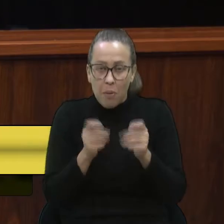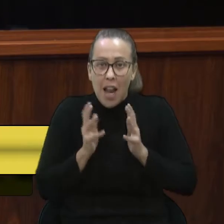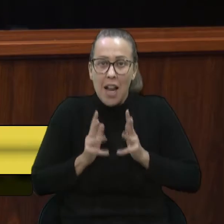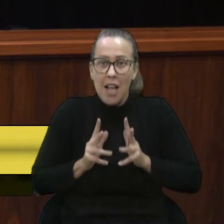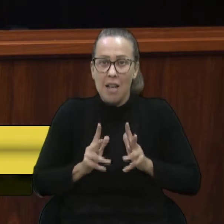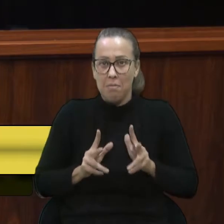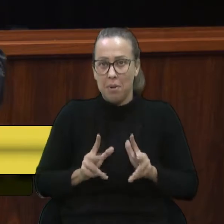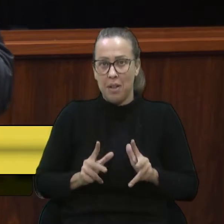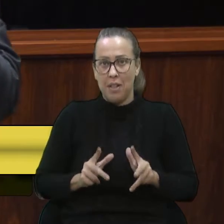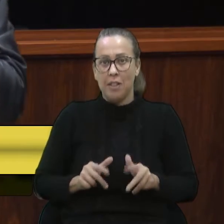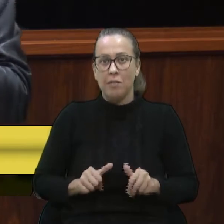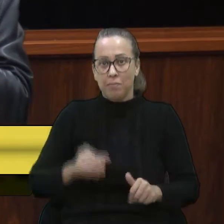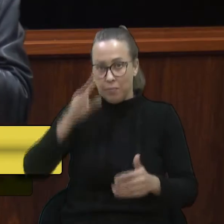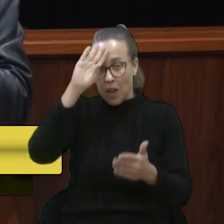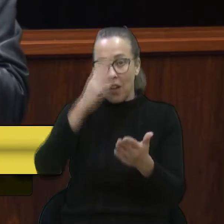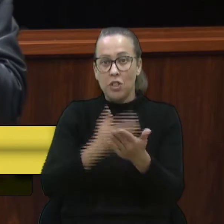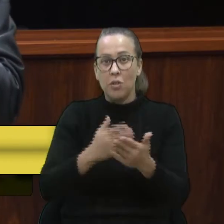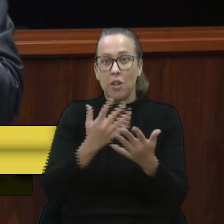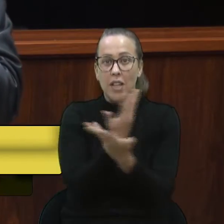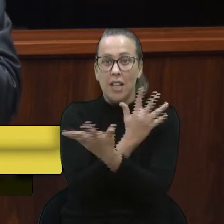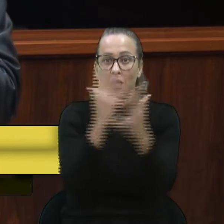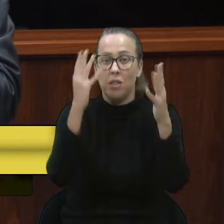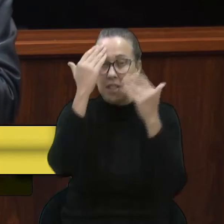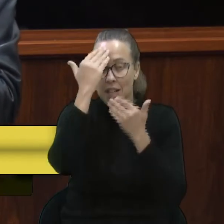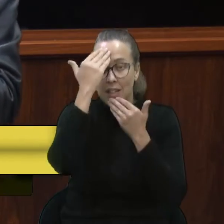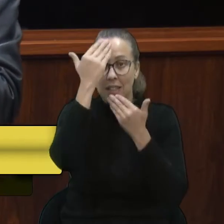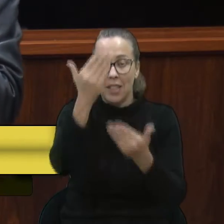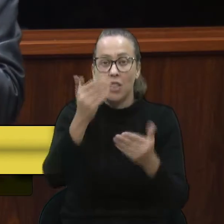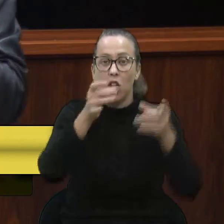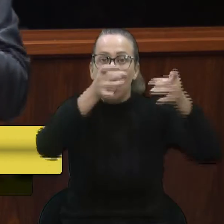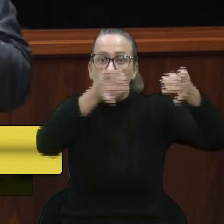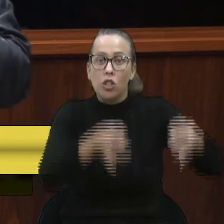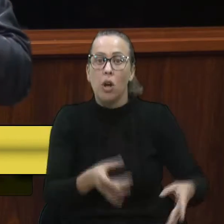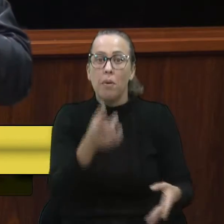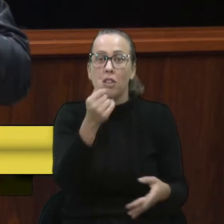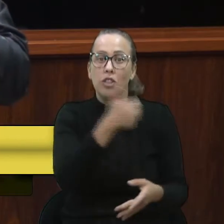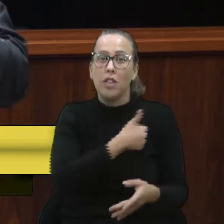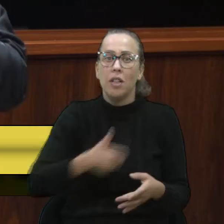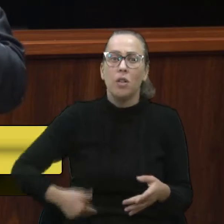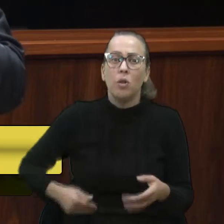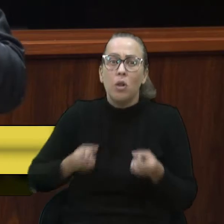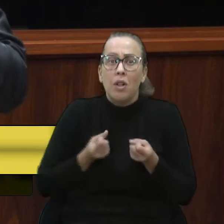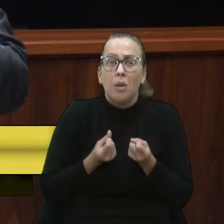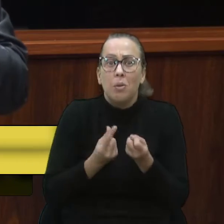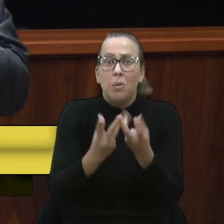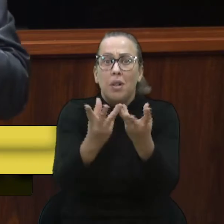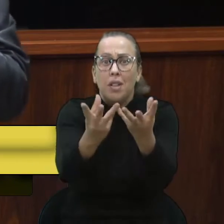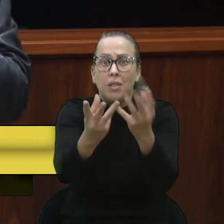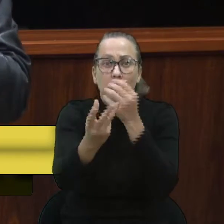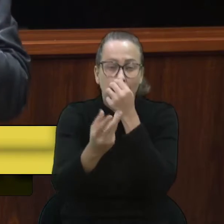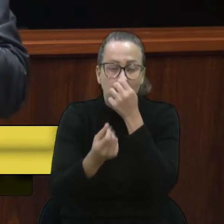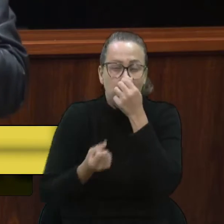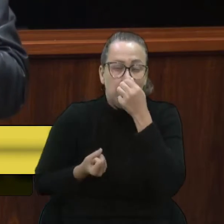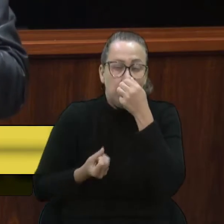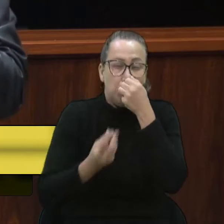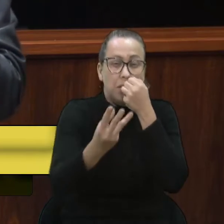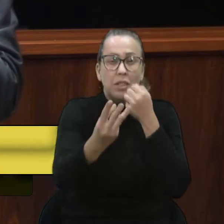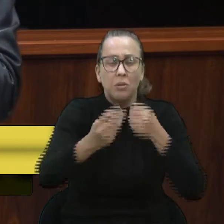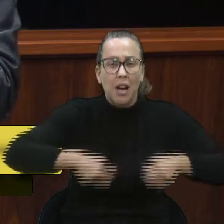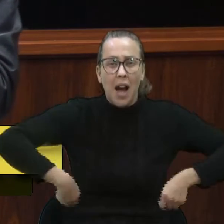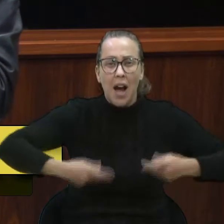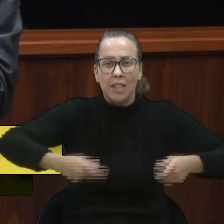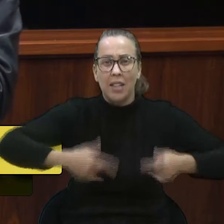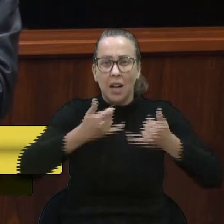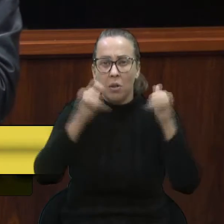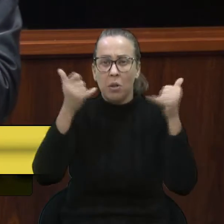tenho certeza que a natureza agradece, e outra, vai sobrar recursos no futuro, quanto a prefeitura, quanto se gasta com